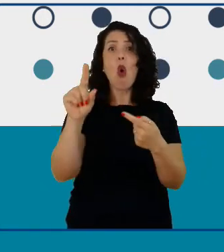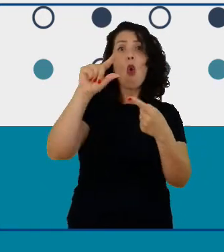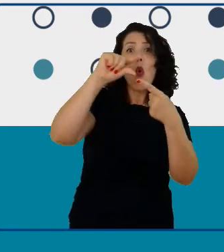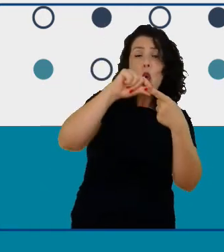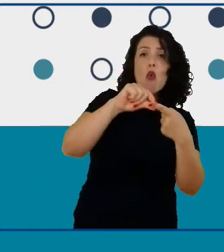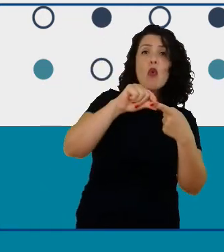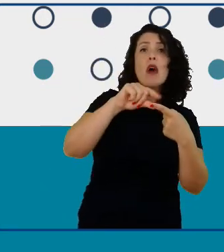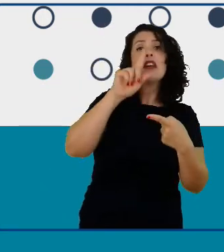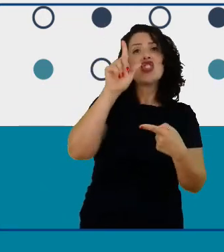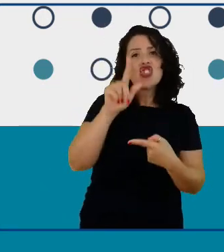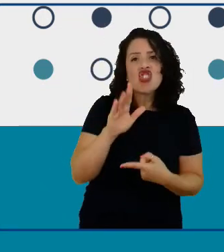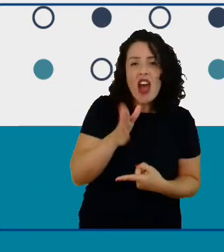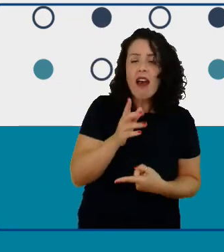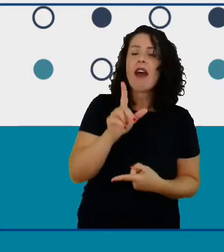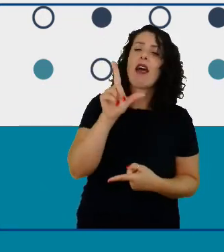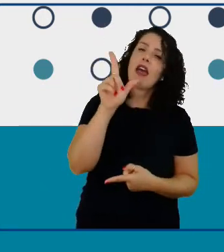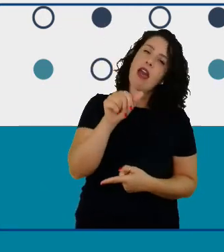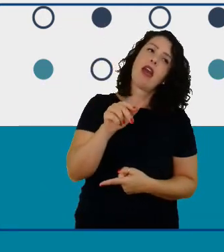consigo pensar agora